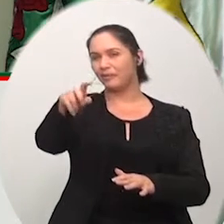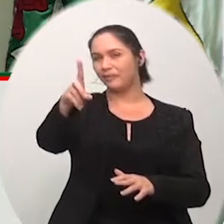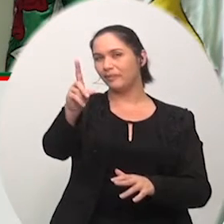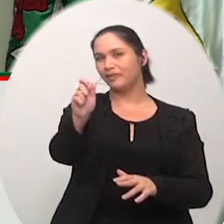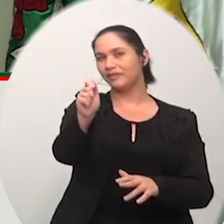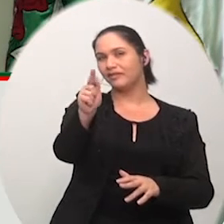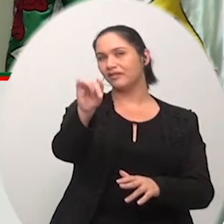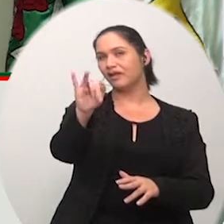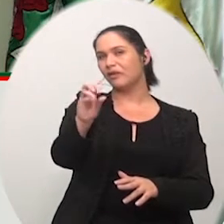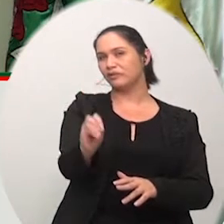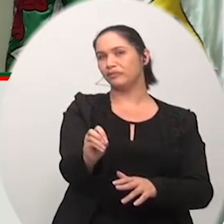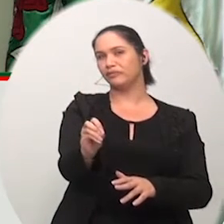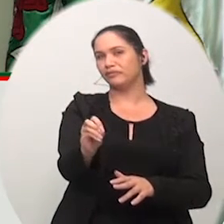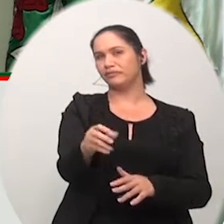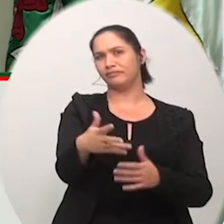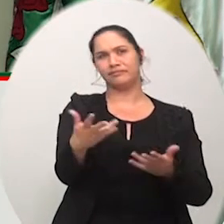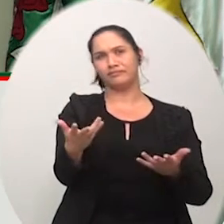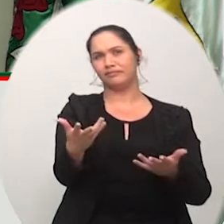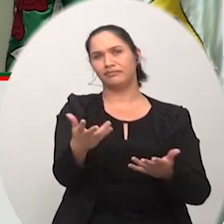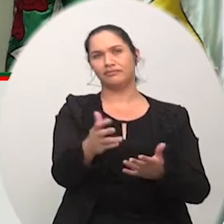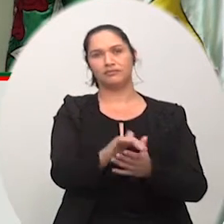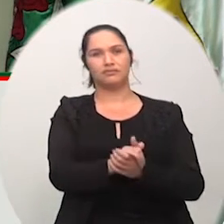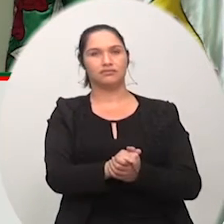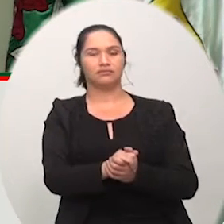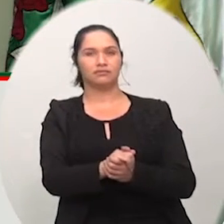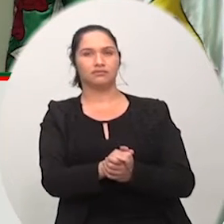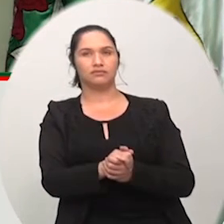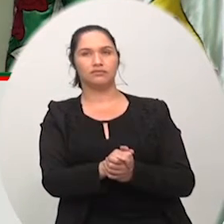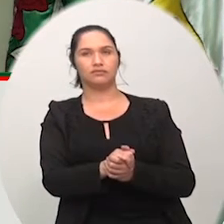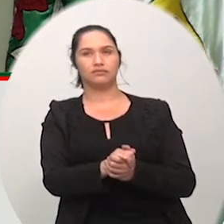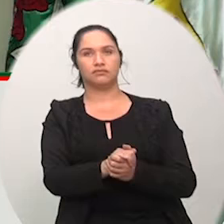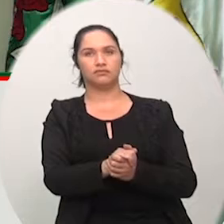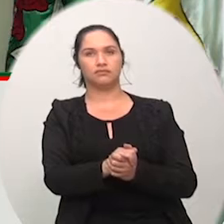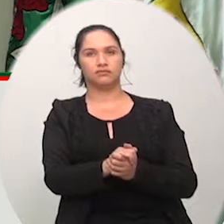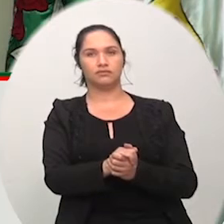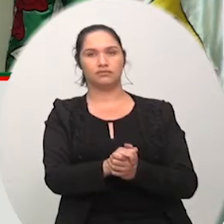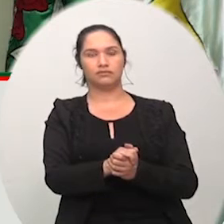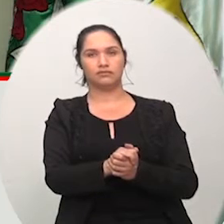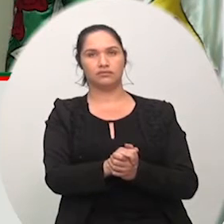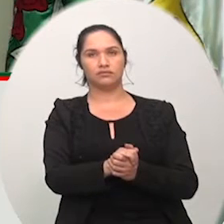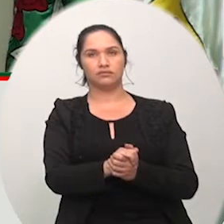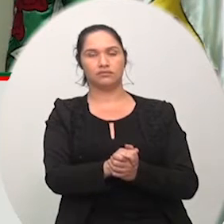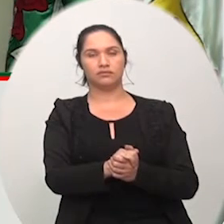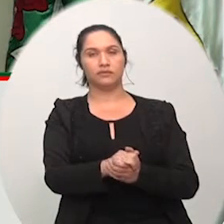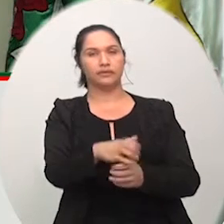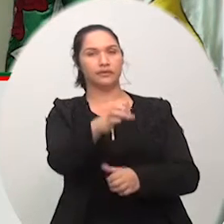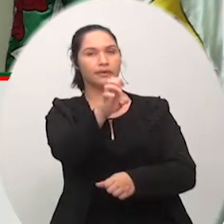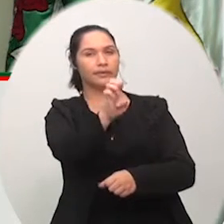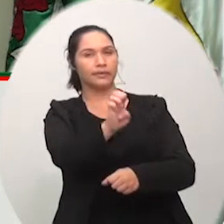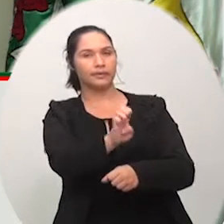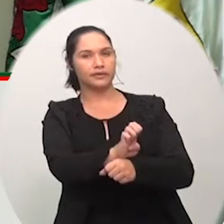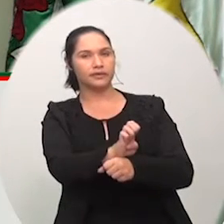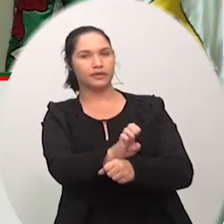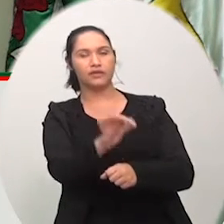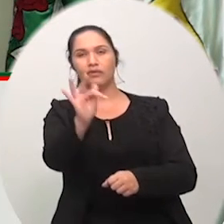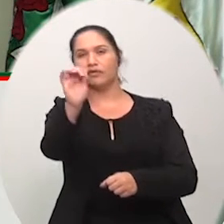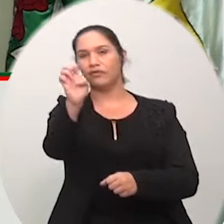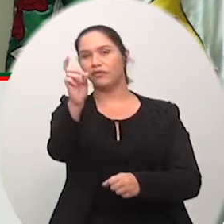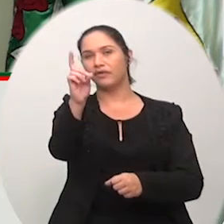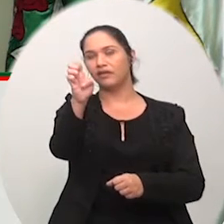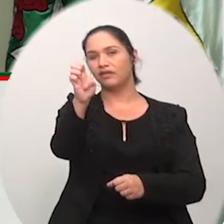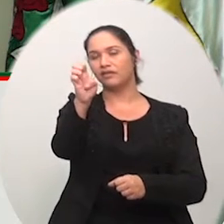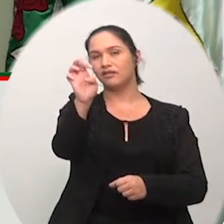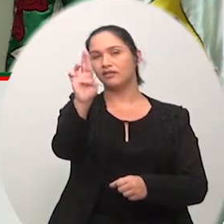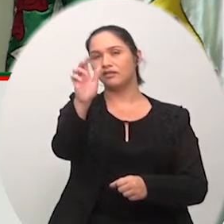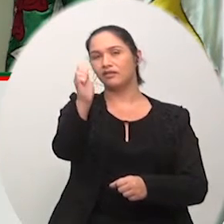quatro pedágios dali para cima a vantagem para os outros qual é a negação que esse estado essa federação tem com a nossa